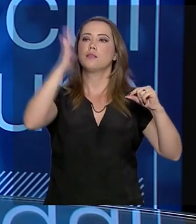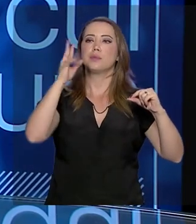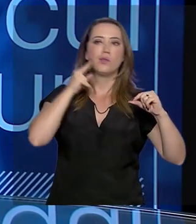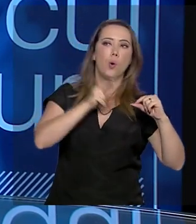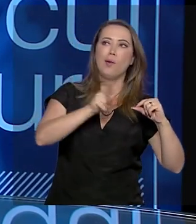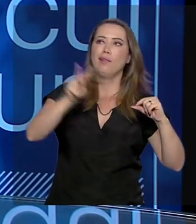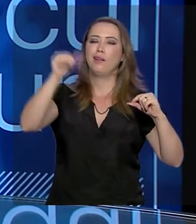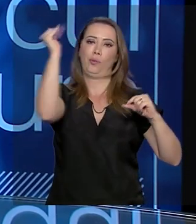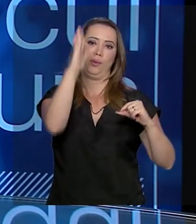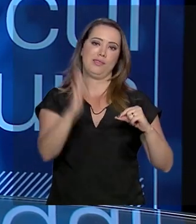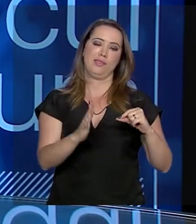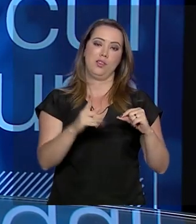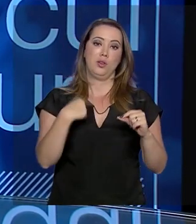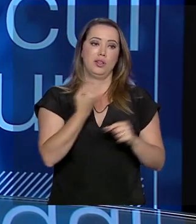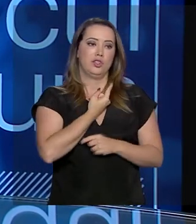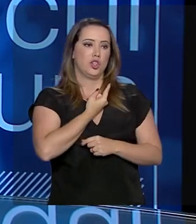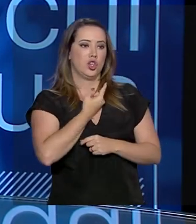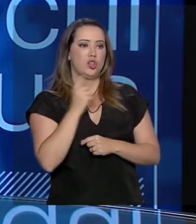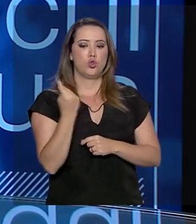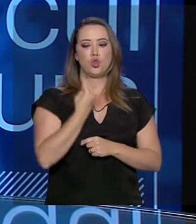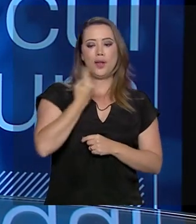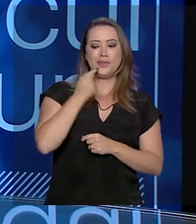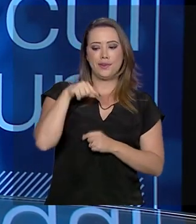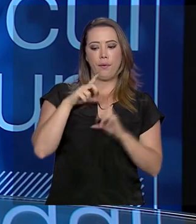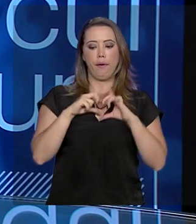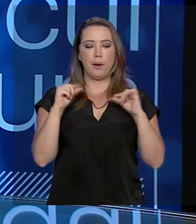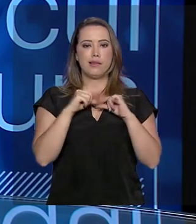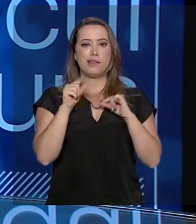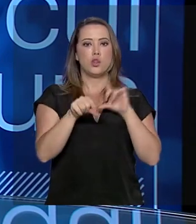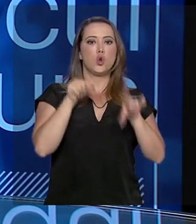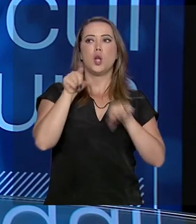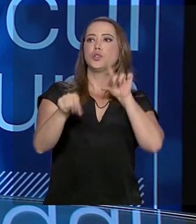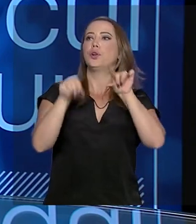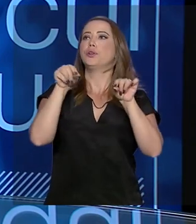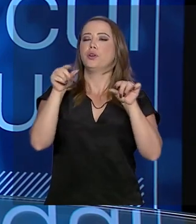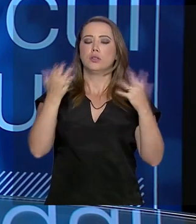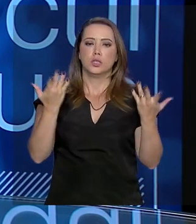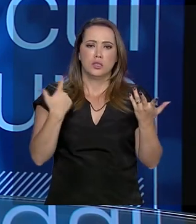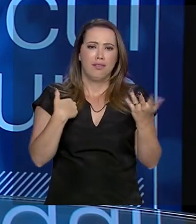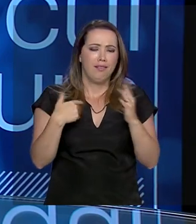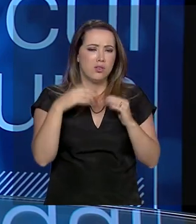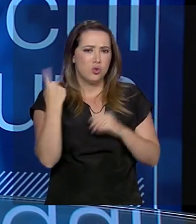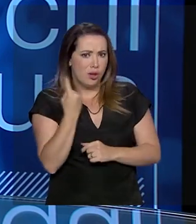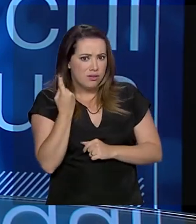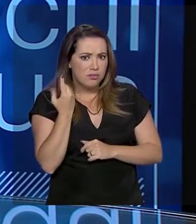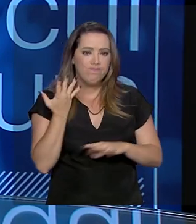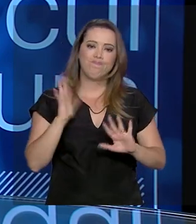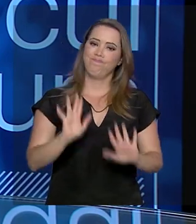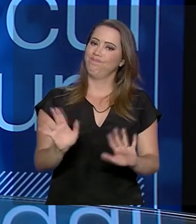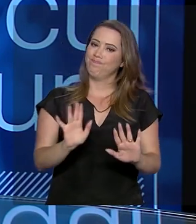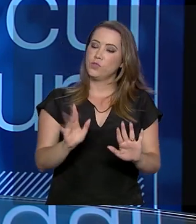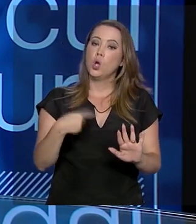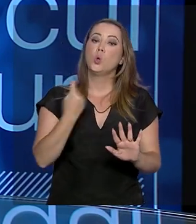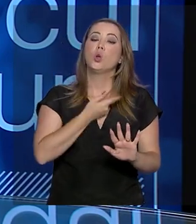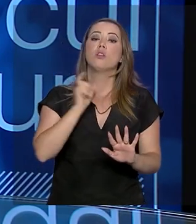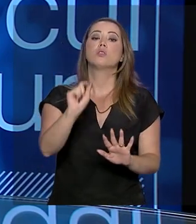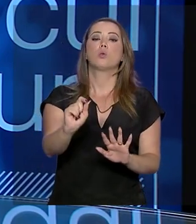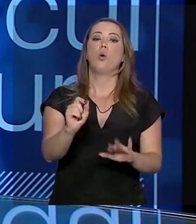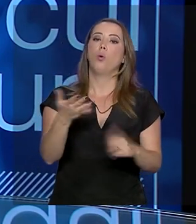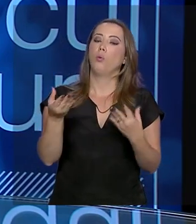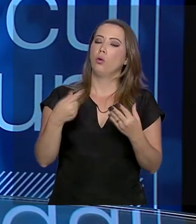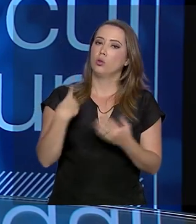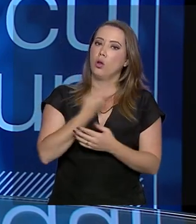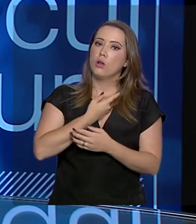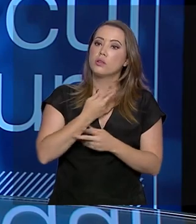decisões de forma unilateral aqui em Brasília. Então, o que nós temos feito? Tanto nós, quanto a equipe técnicas, temos visitado